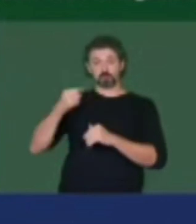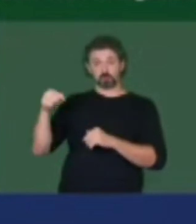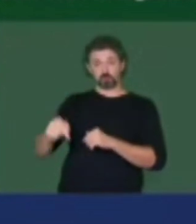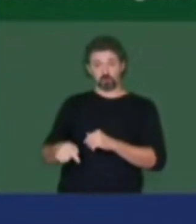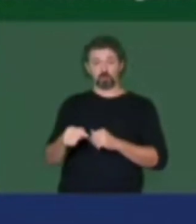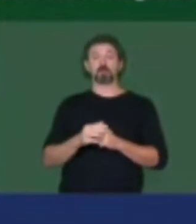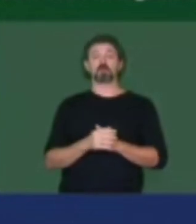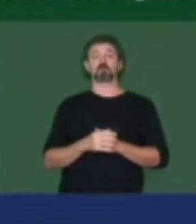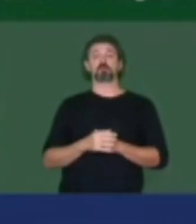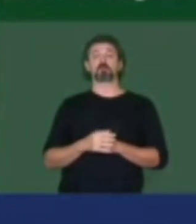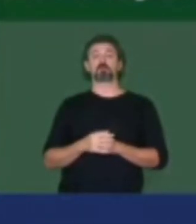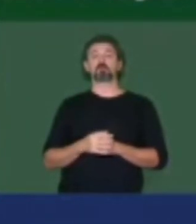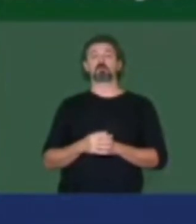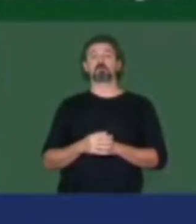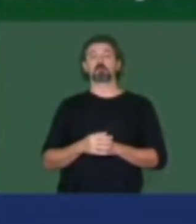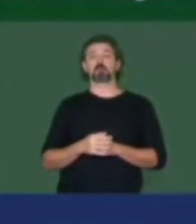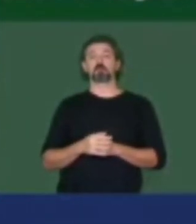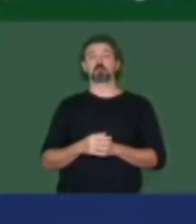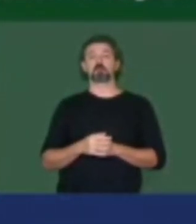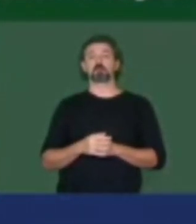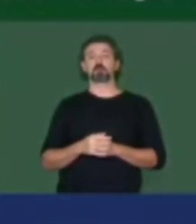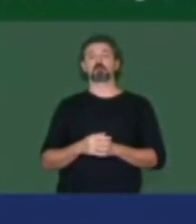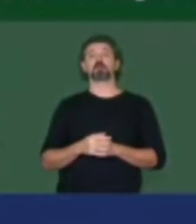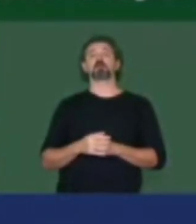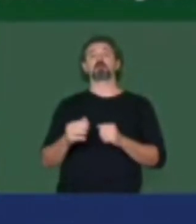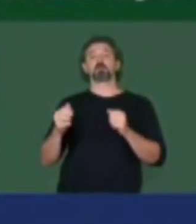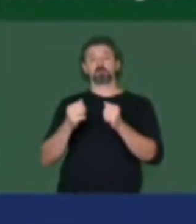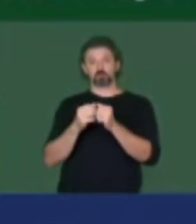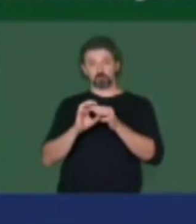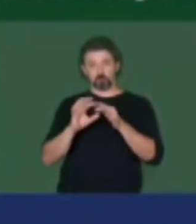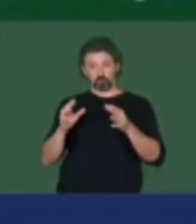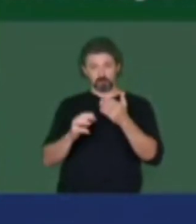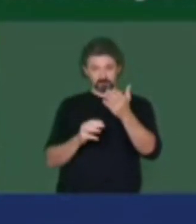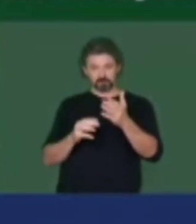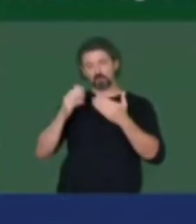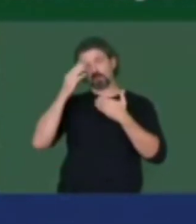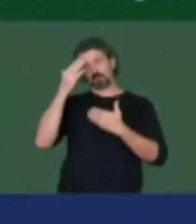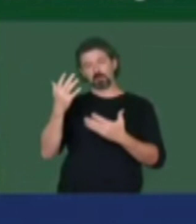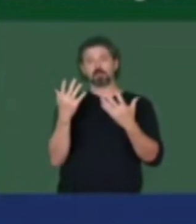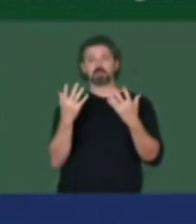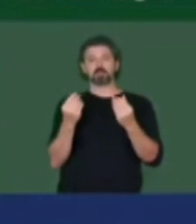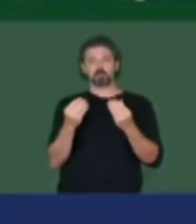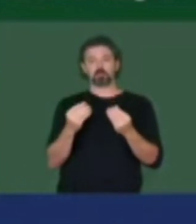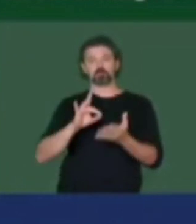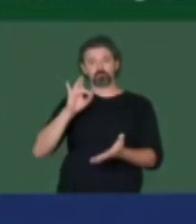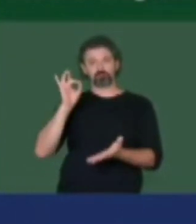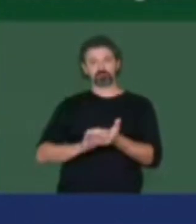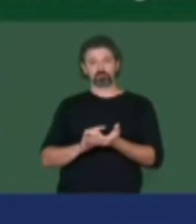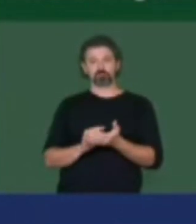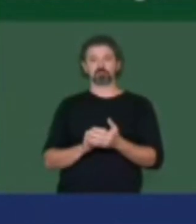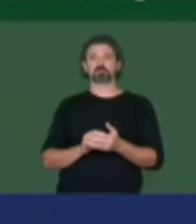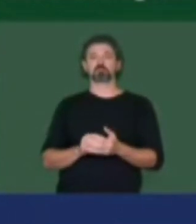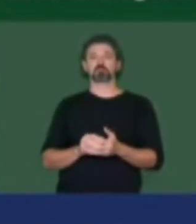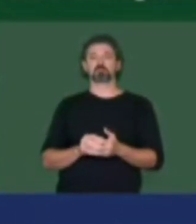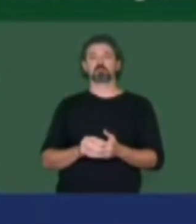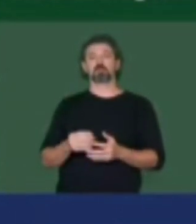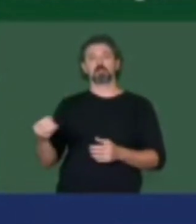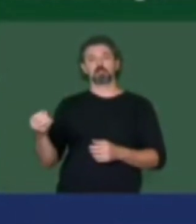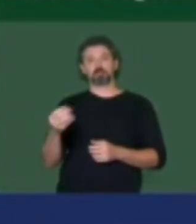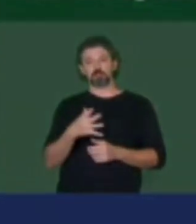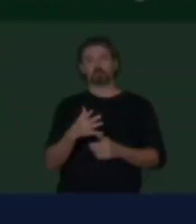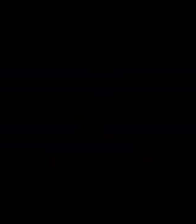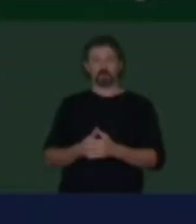da Enfermagem ao fundo desse plenário. Com vossa autorização, agradece veementemente essa nova partida...